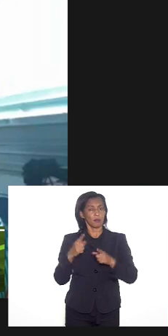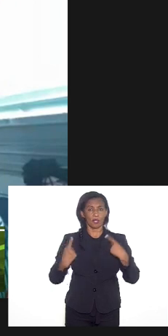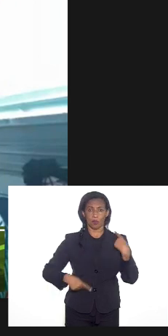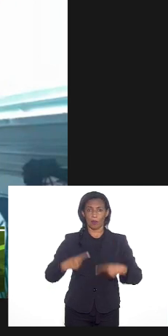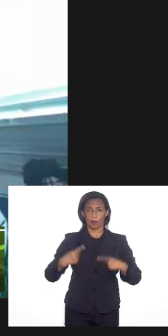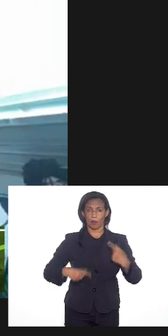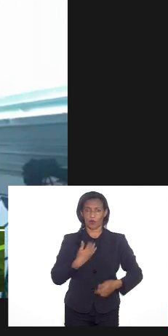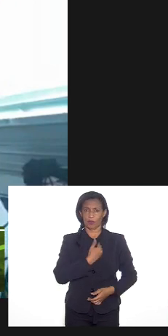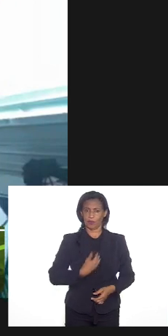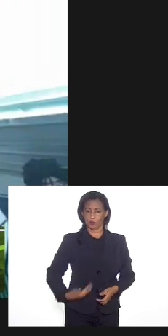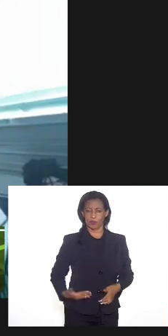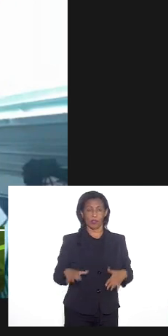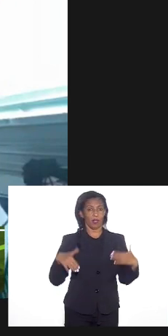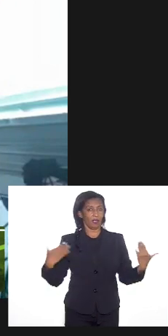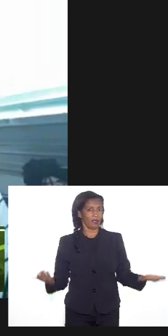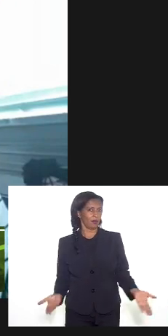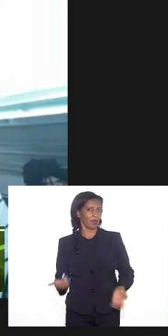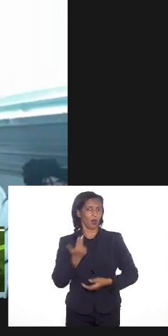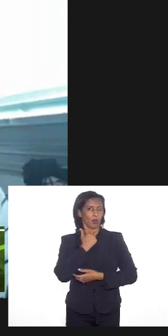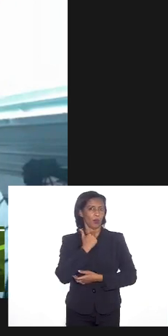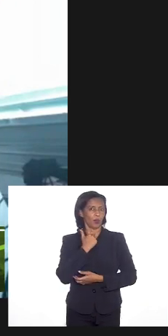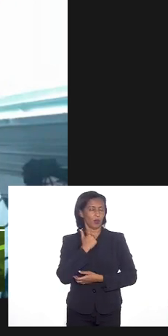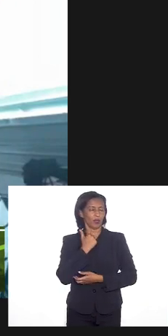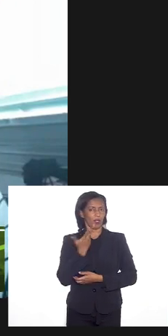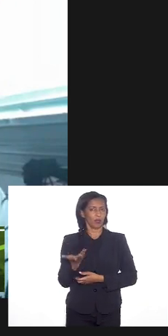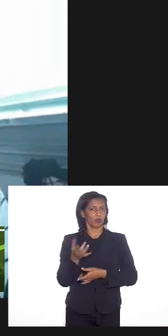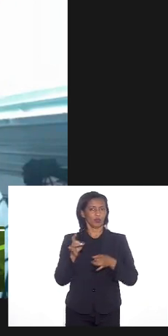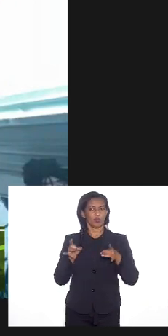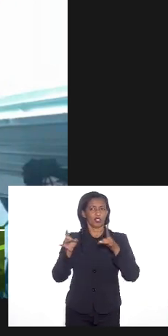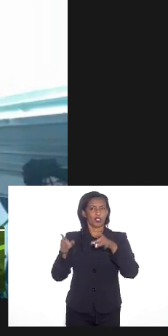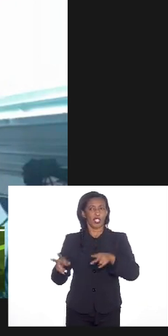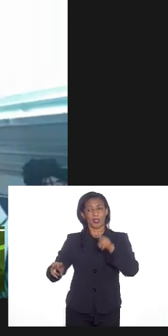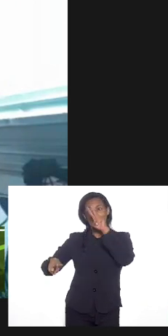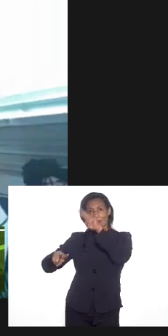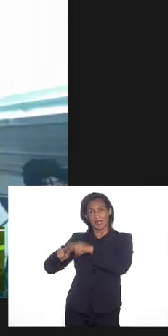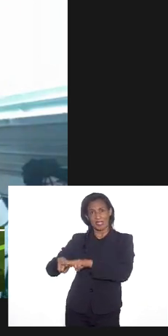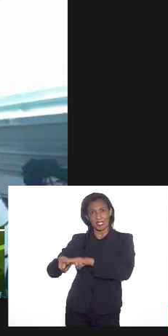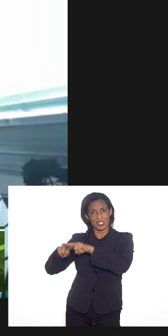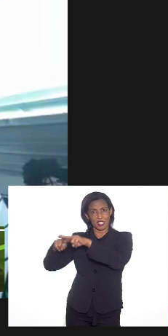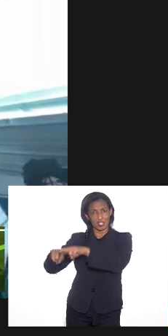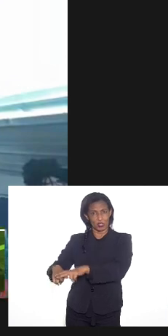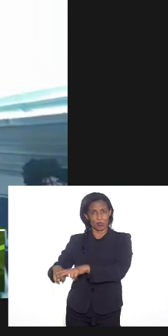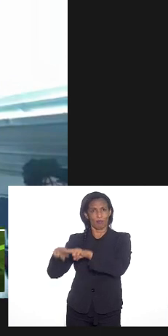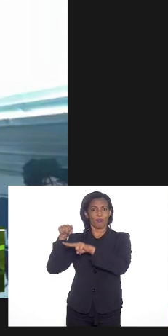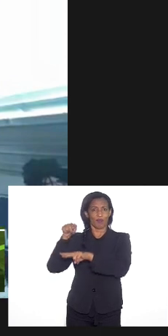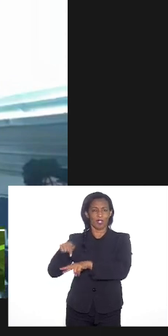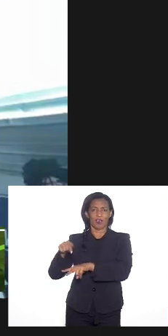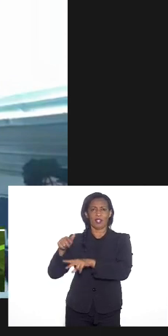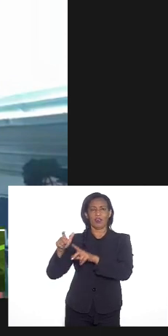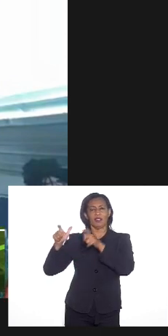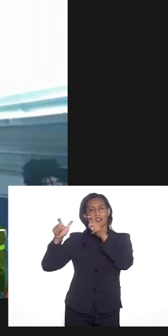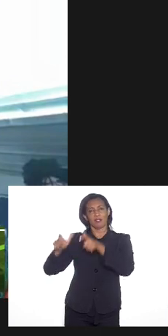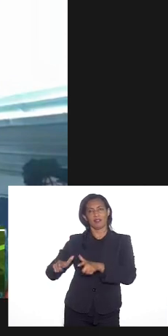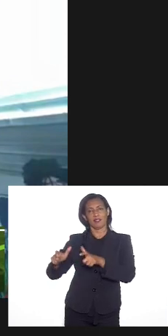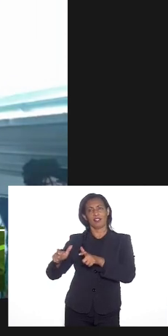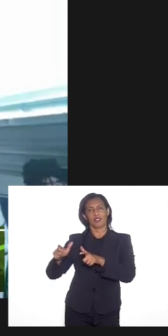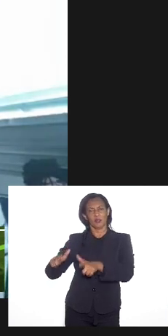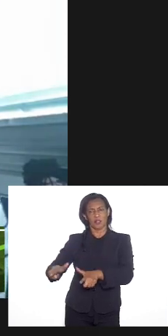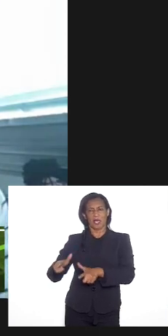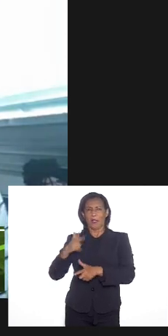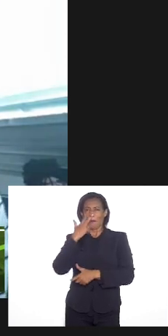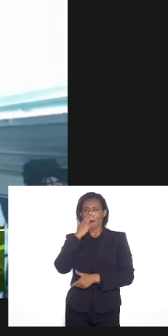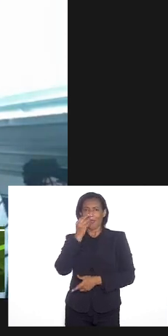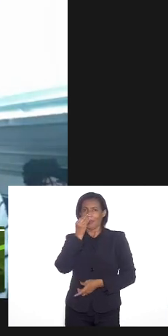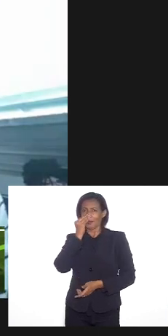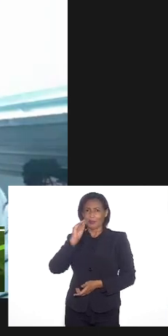pública né afinal de contas não podemos deixar que o presídio esse lugar que muitas vezes destituem as